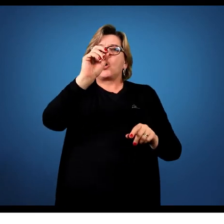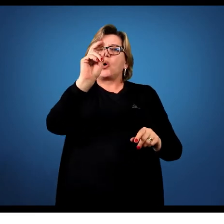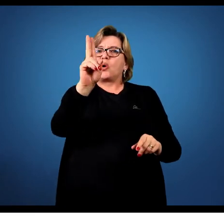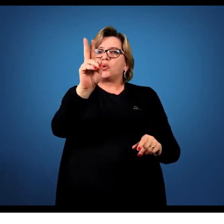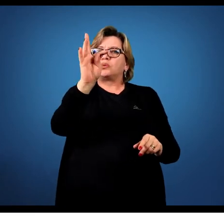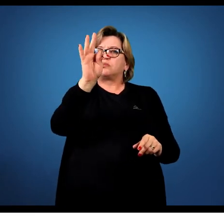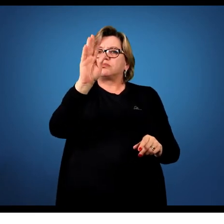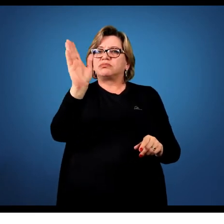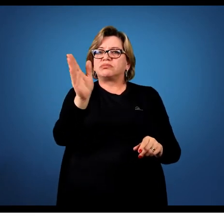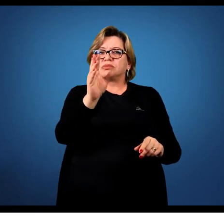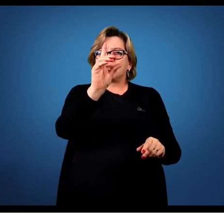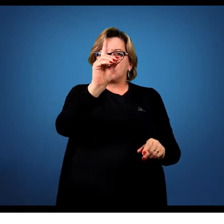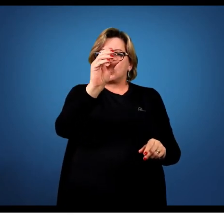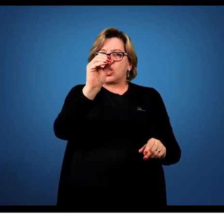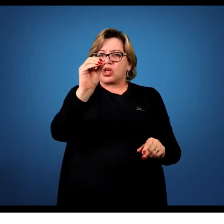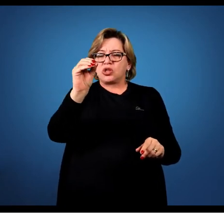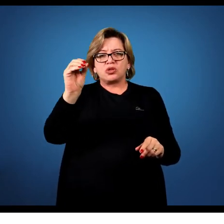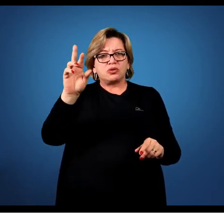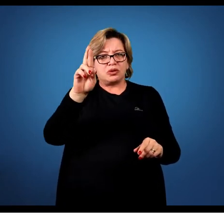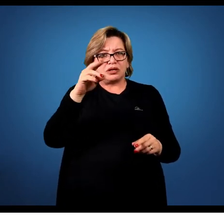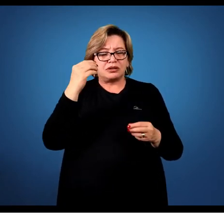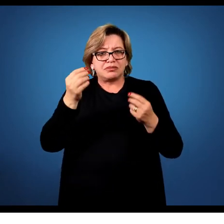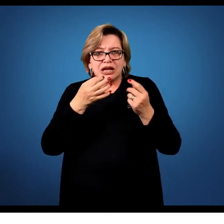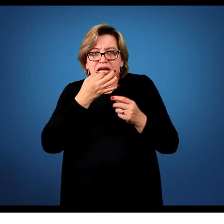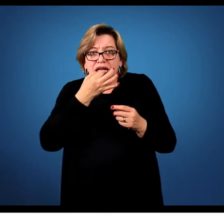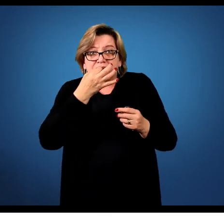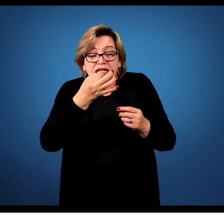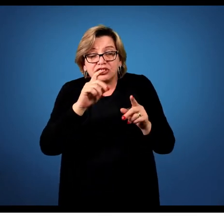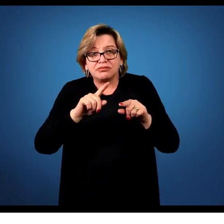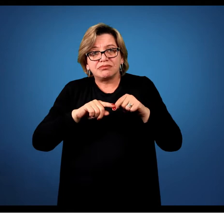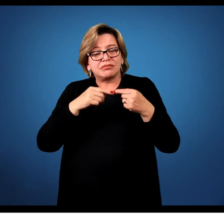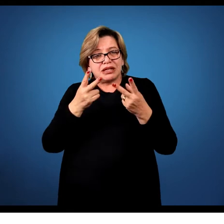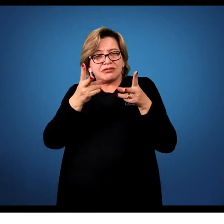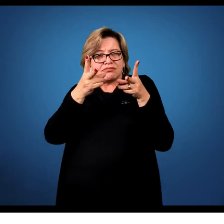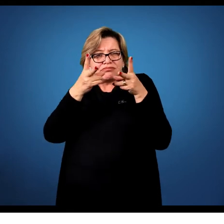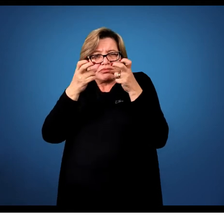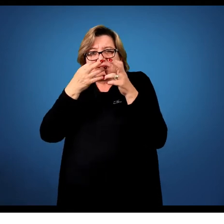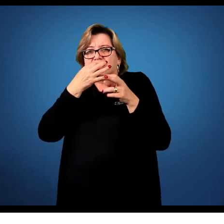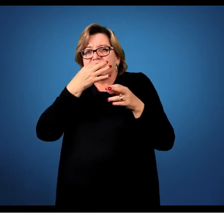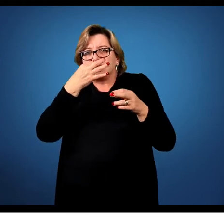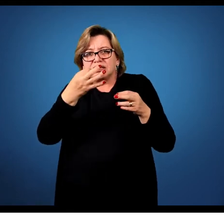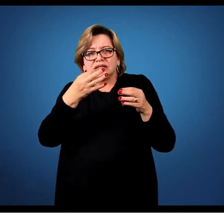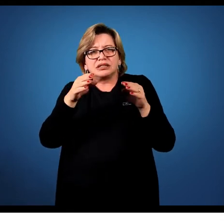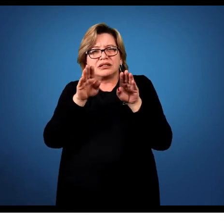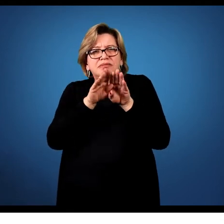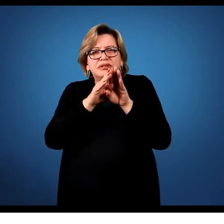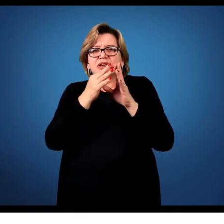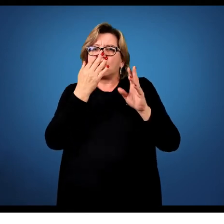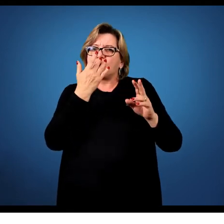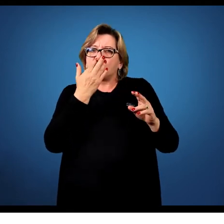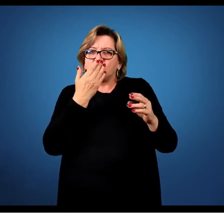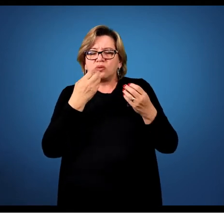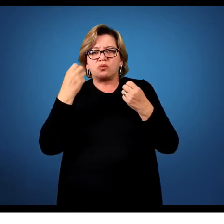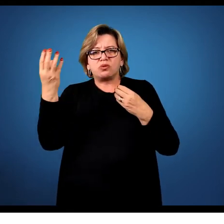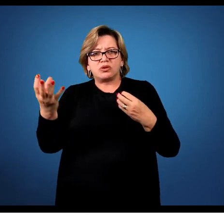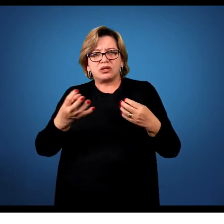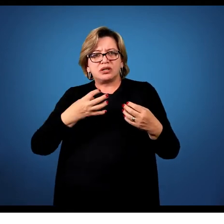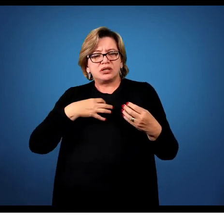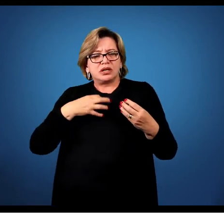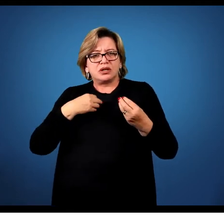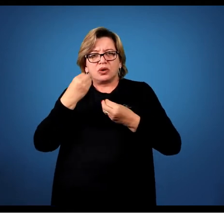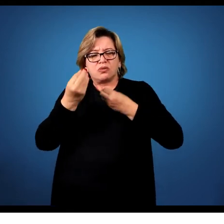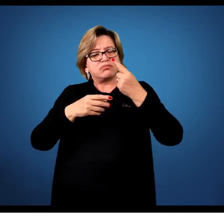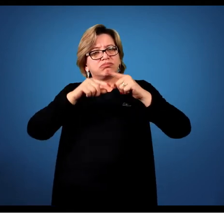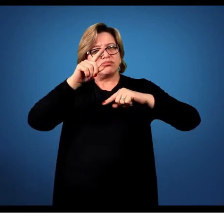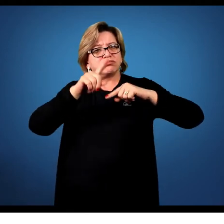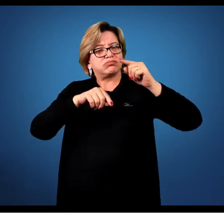com um olhar de arte, pensando num olhar crítico, numa percepção visual de linha, de cor, de forma, como elementos artísticos que não